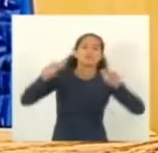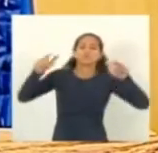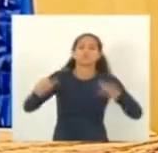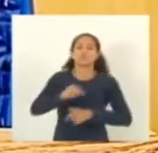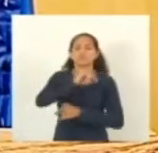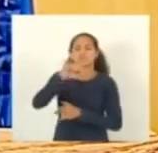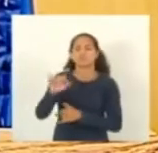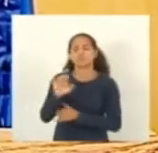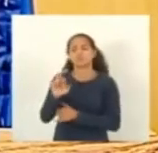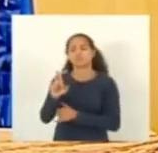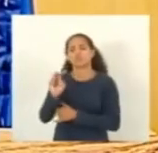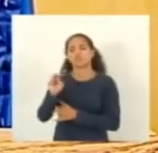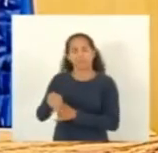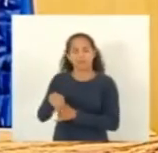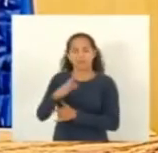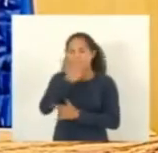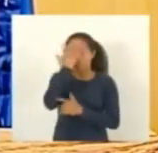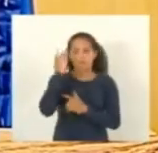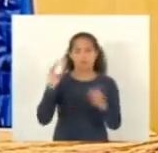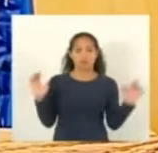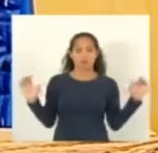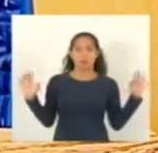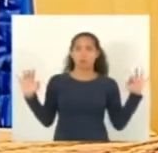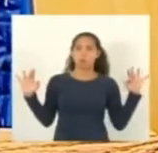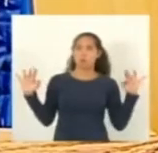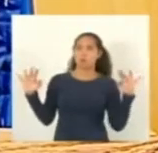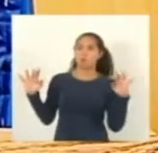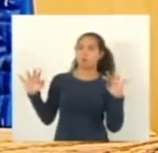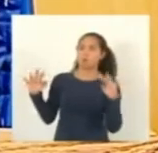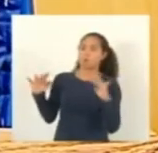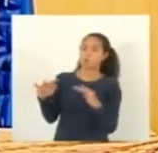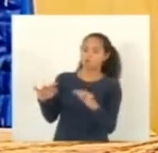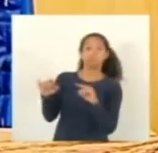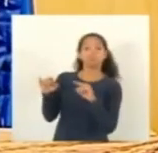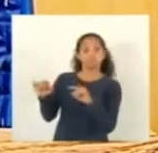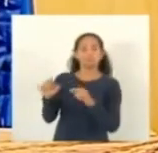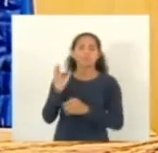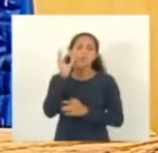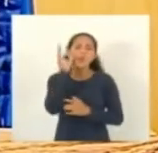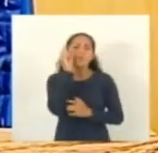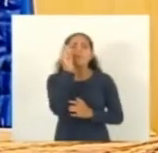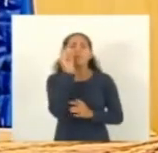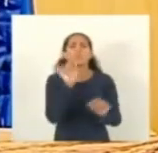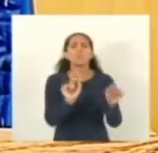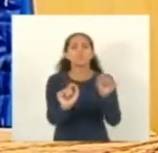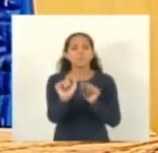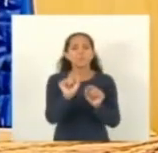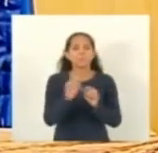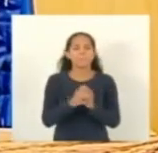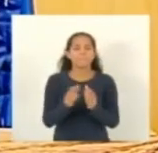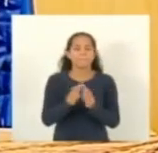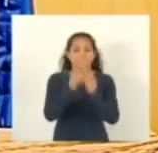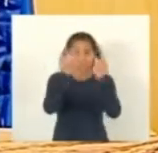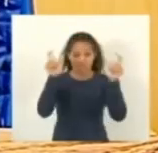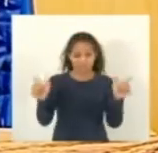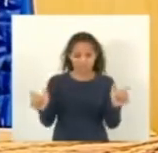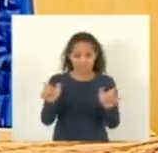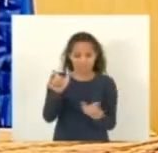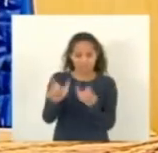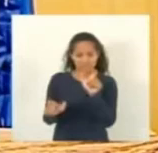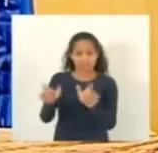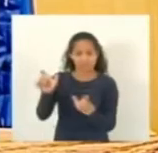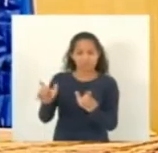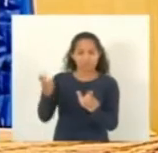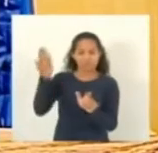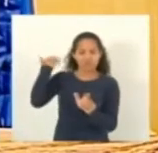por uma multidão e é curioso a gente prestar atenção que boa parte dessas pessoas que